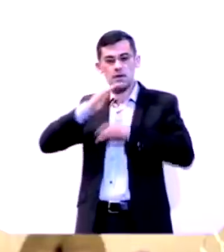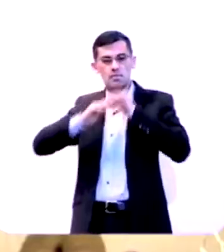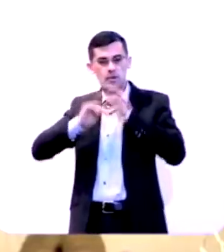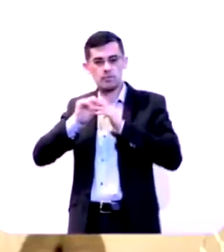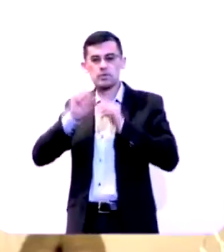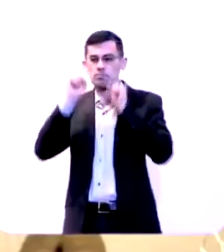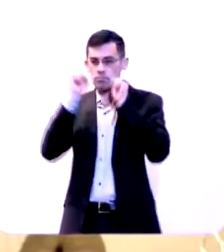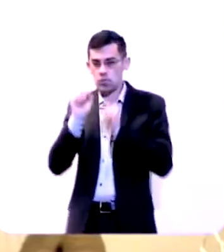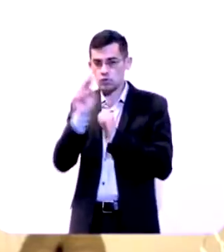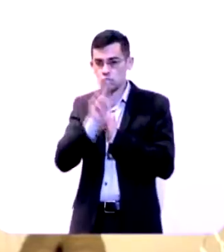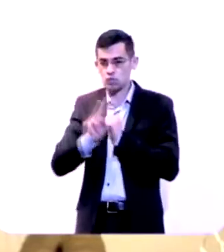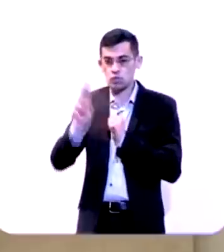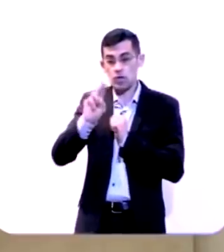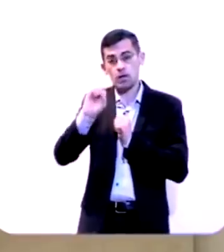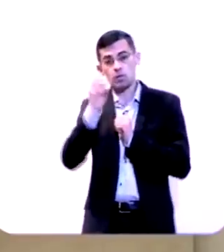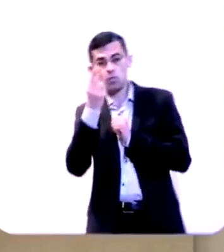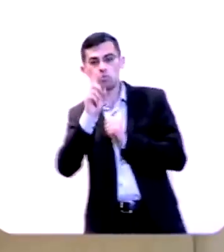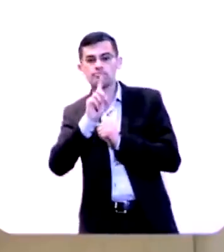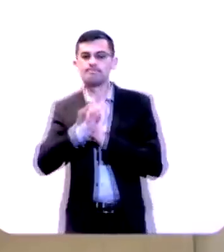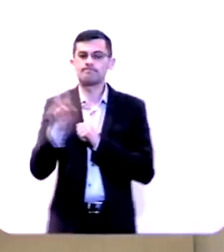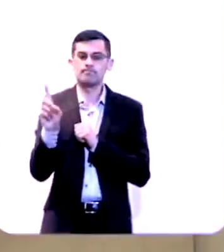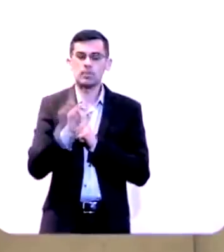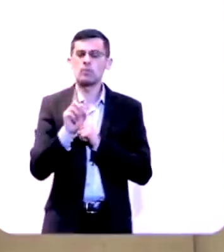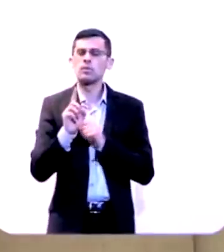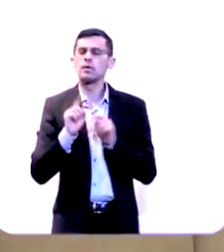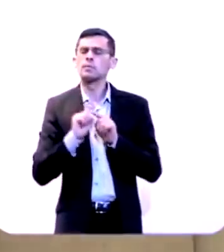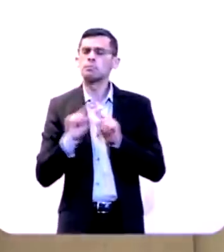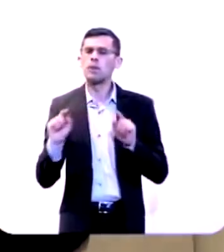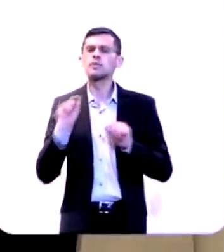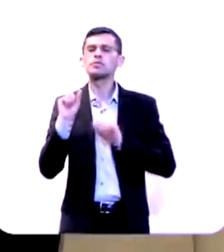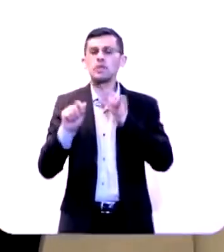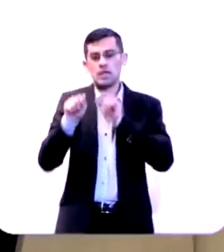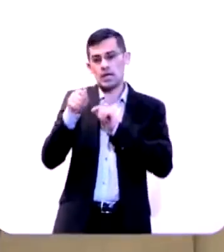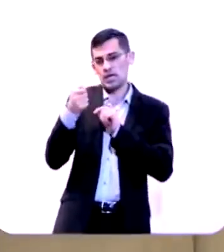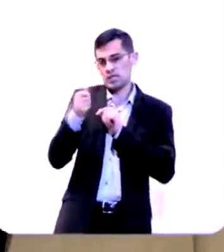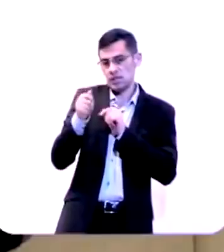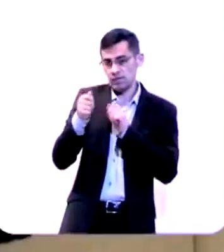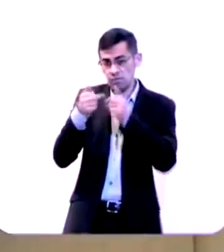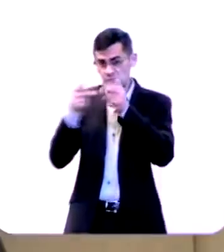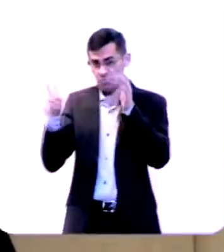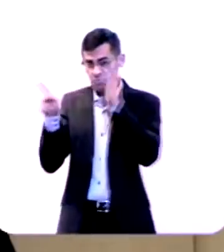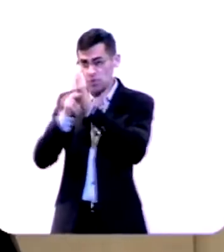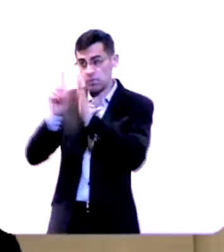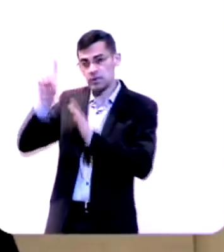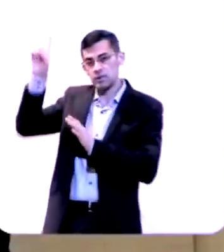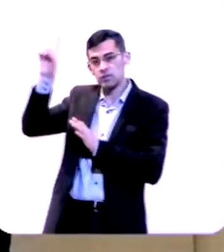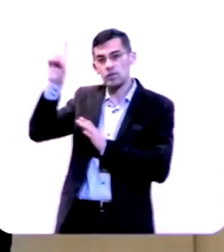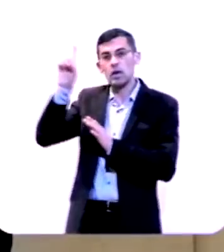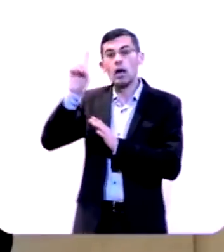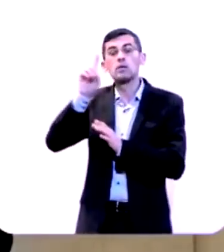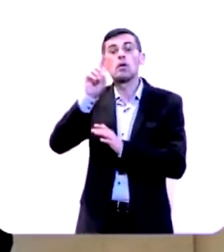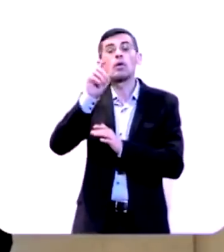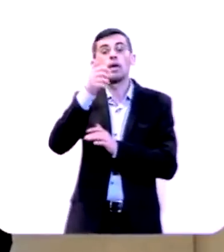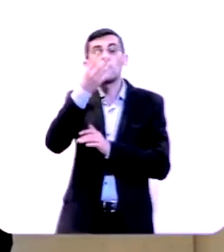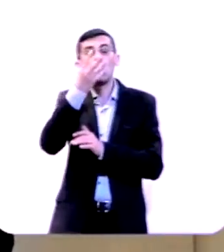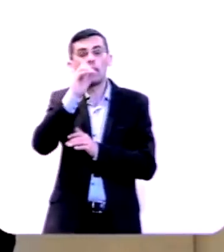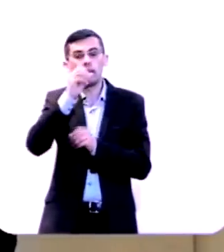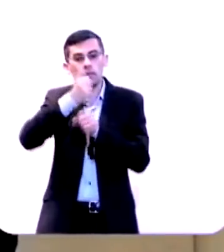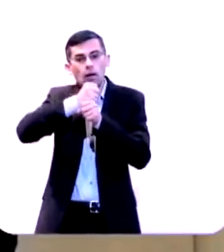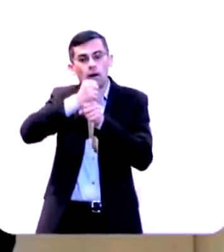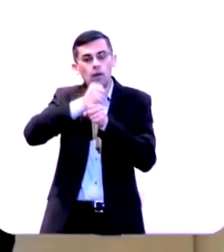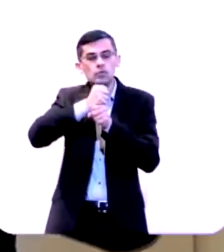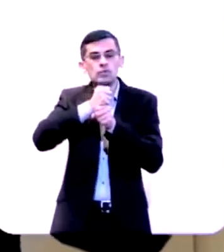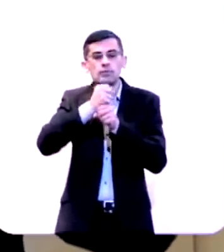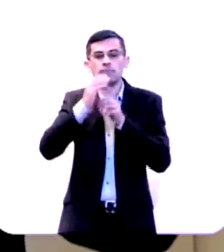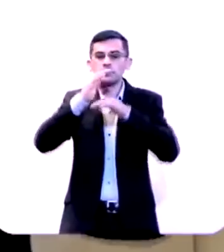você pode usá-la ou não é interessante porque a chave do tesouro de Deus estava há 40 anos na mão